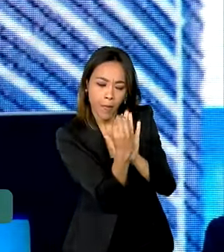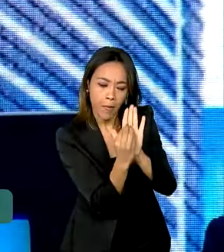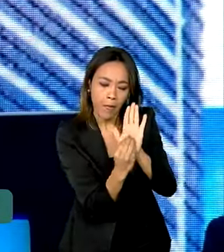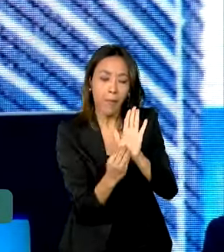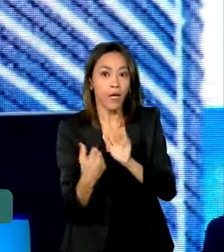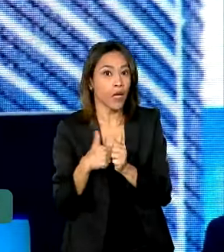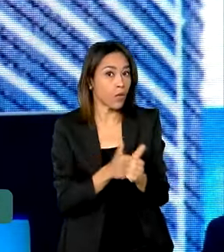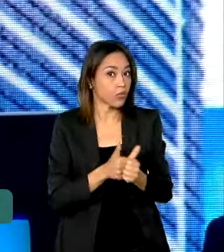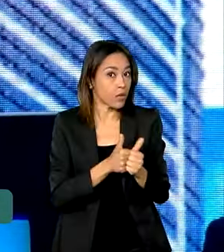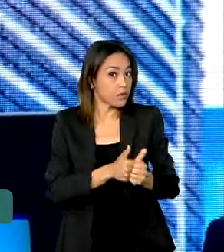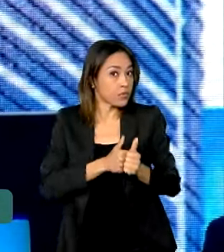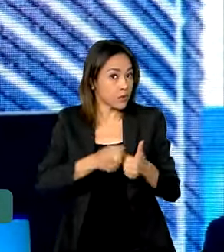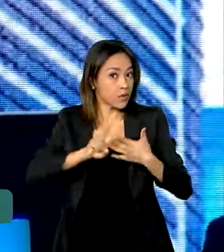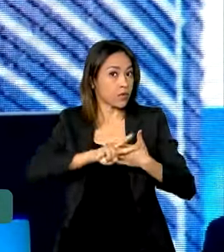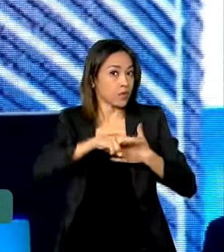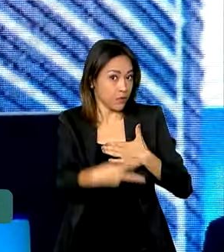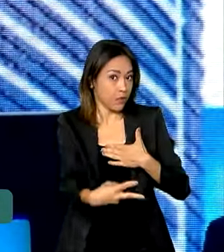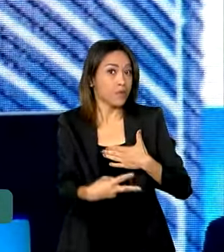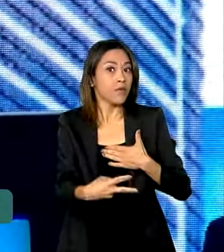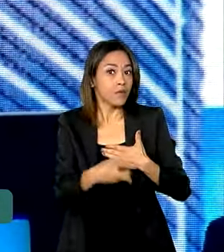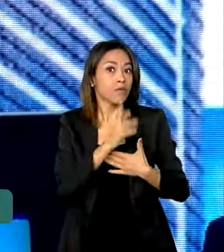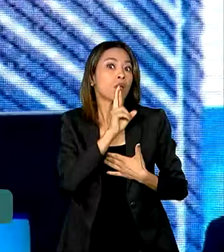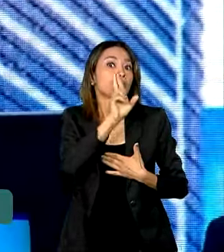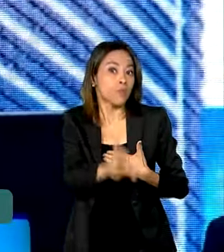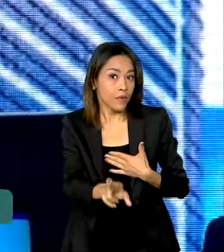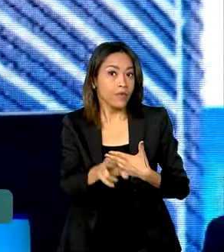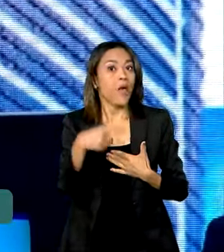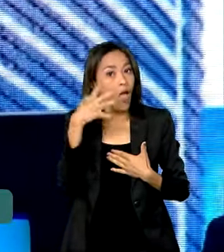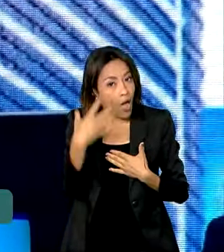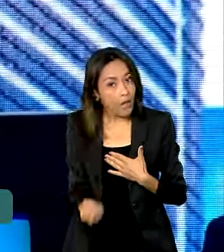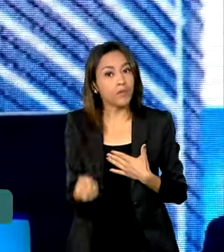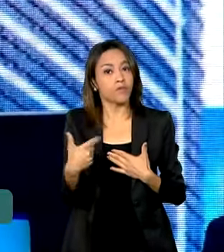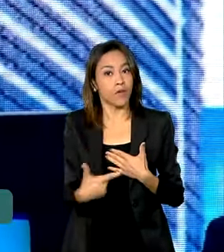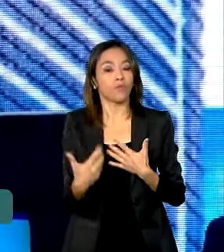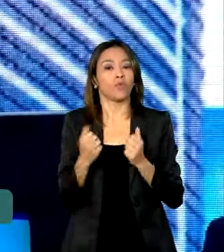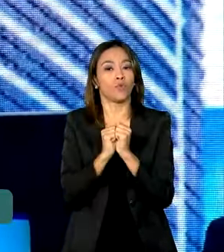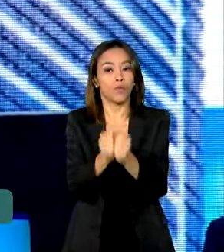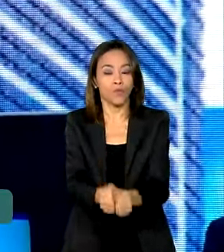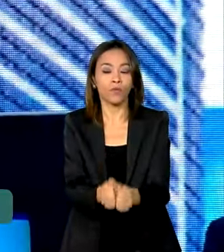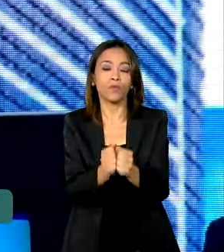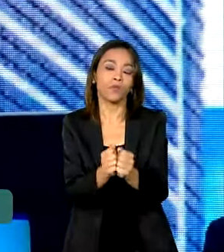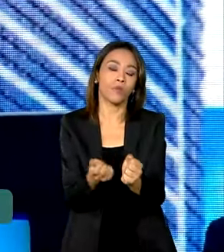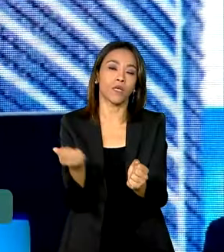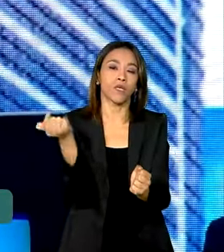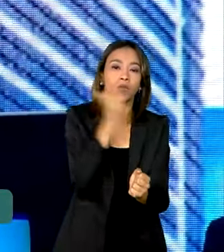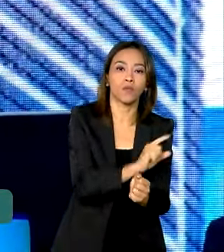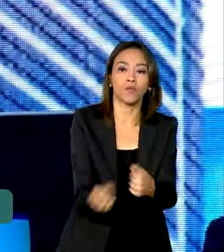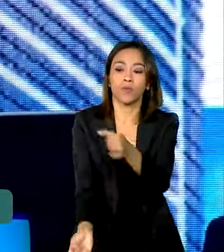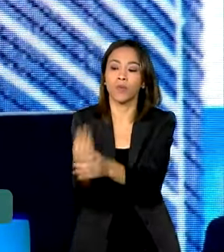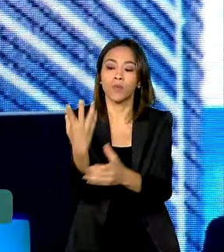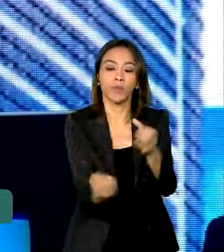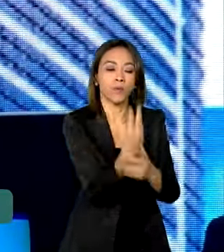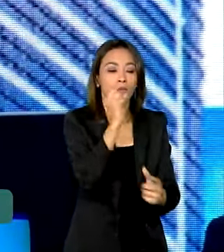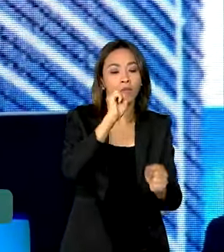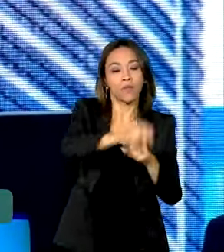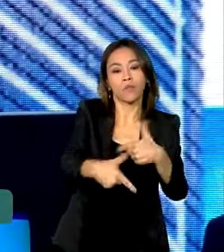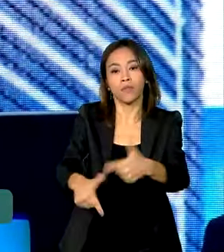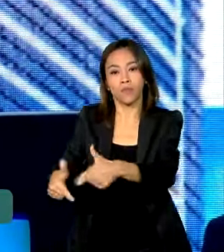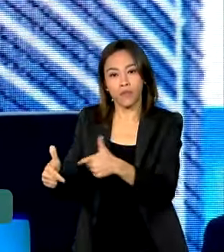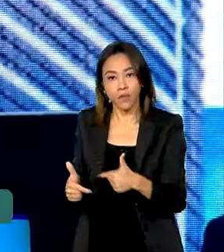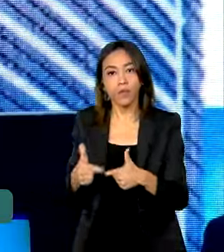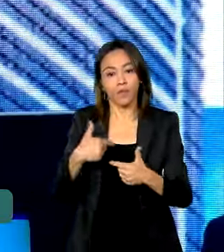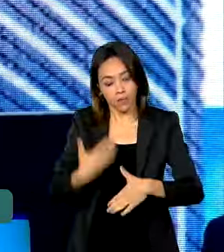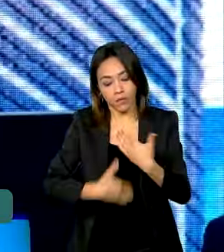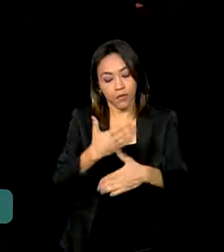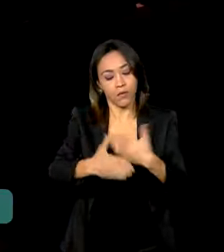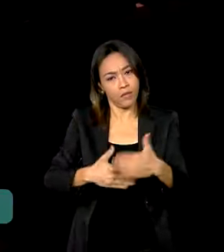resultados. É isso que nós vamos fazer junto para a gente poder gerar mais emprego, desenvolvimento e